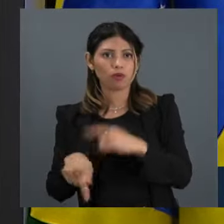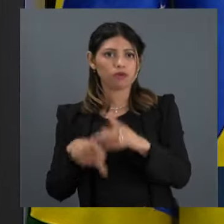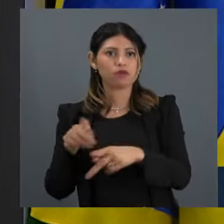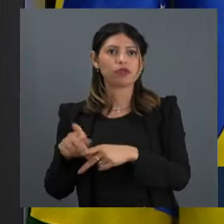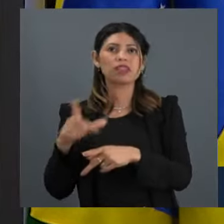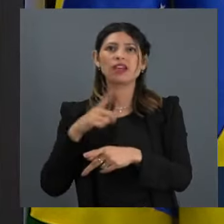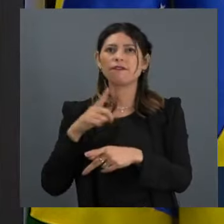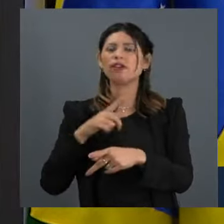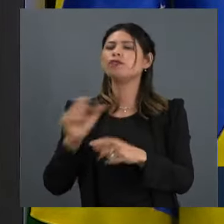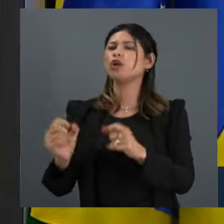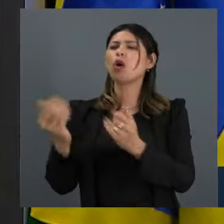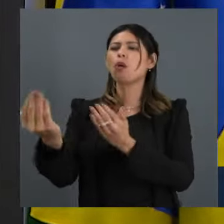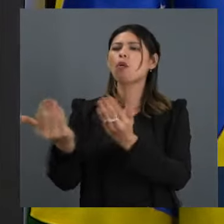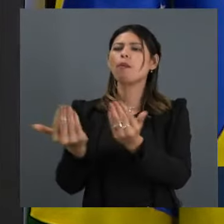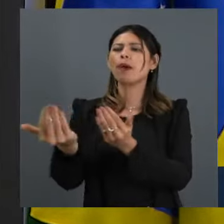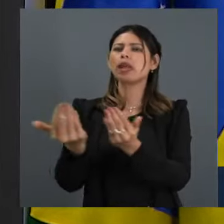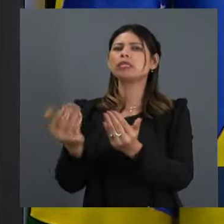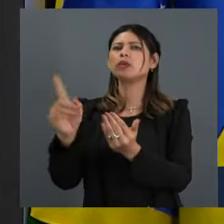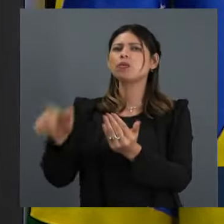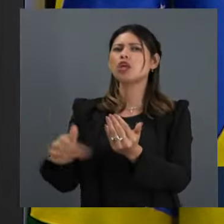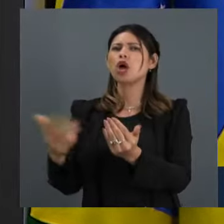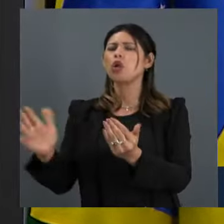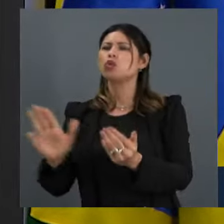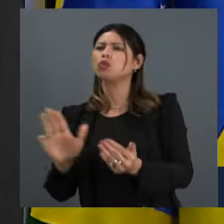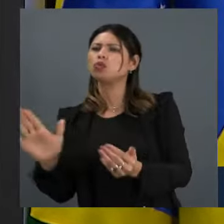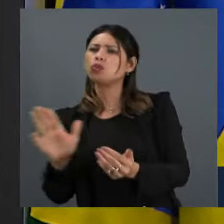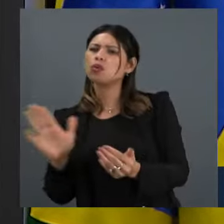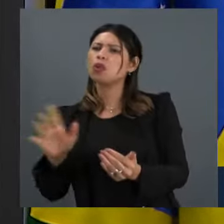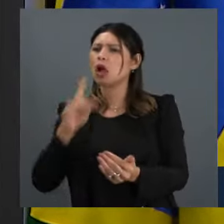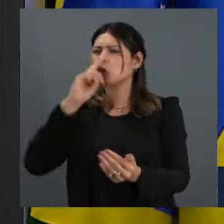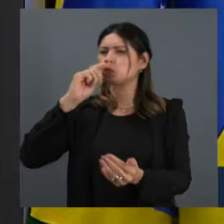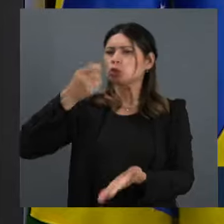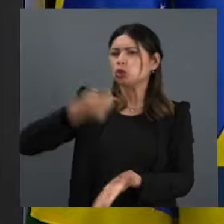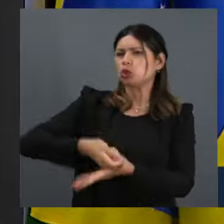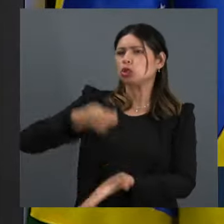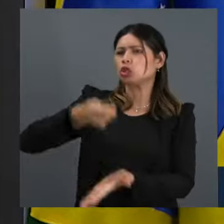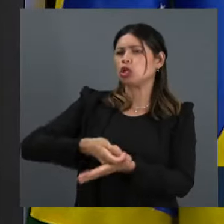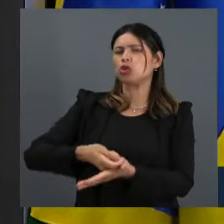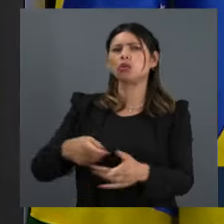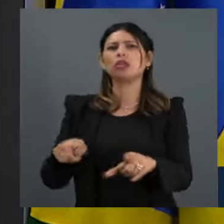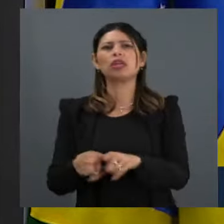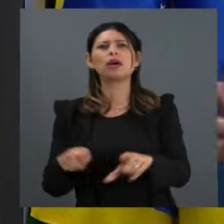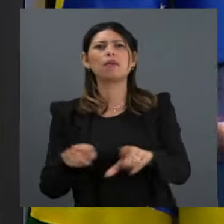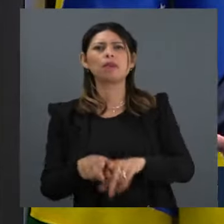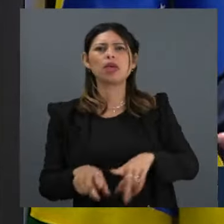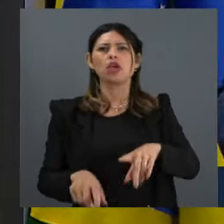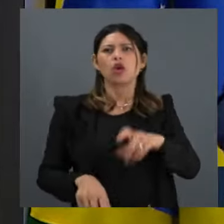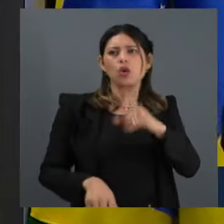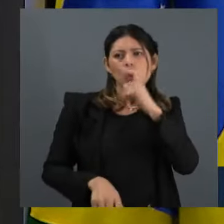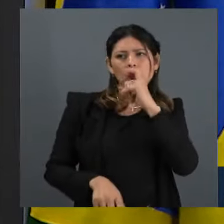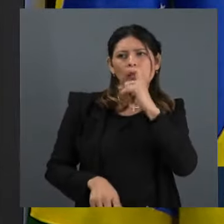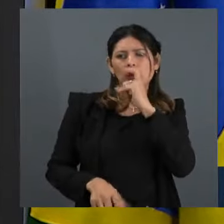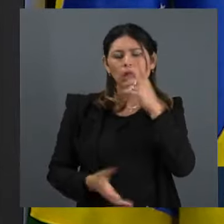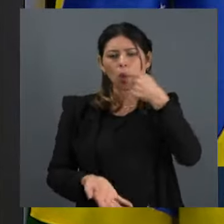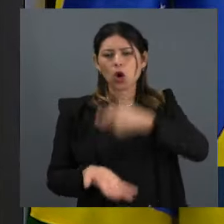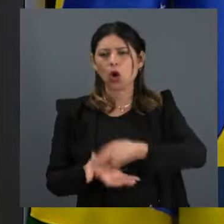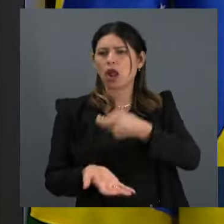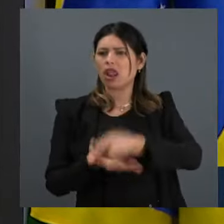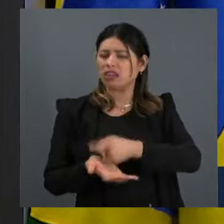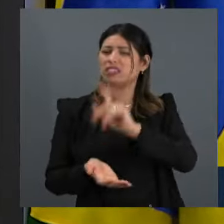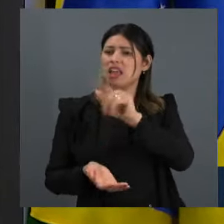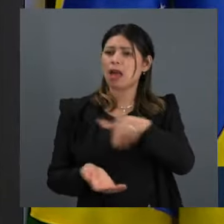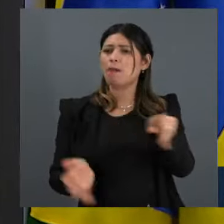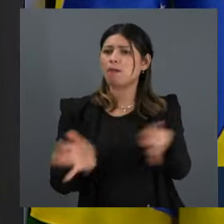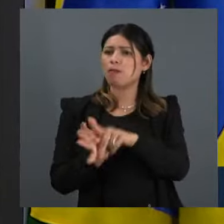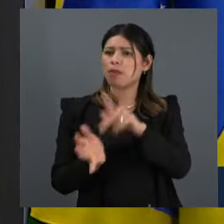ditadores sanguinários, como Daniel Ortega, na Nicarágua e Nicolás Maduro, na Venezuela. Ainda